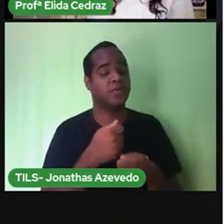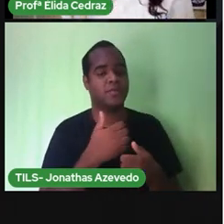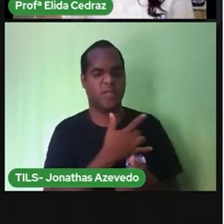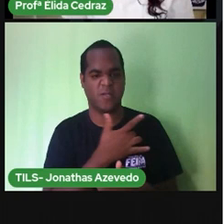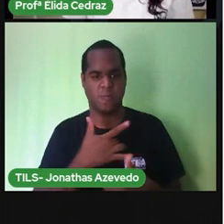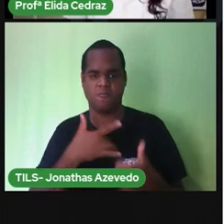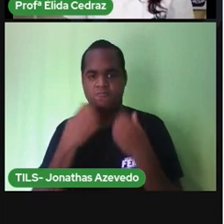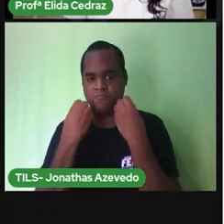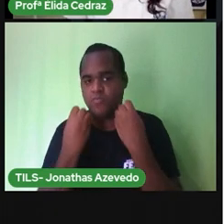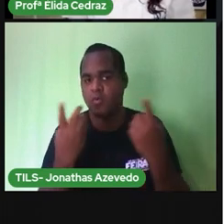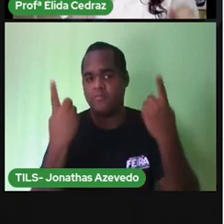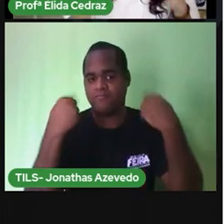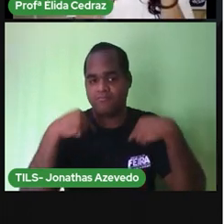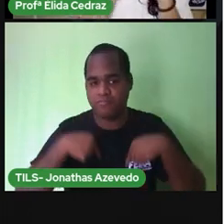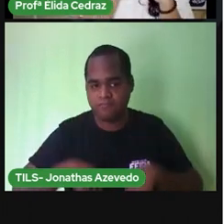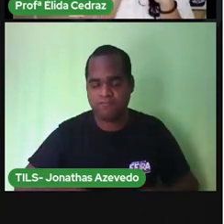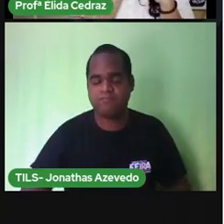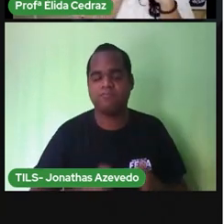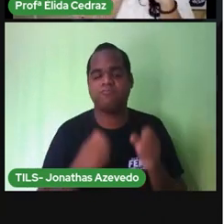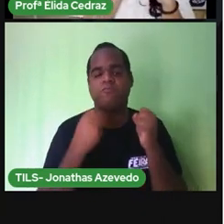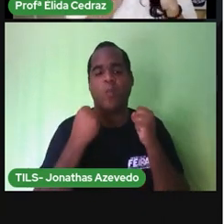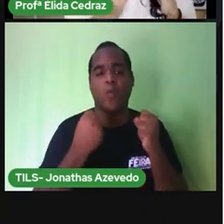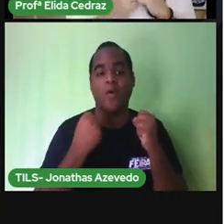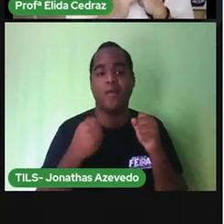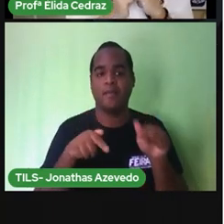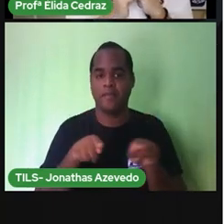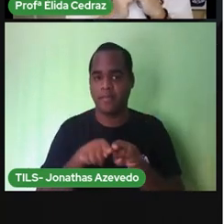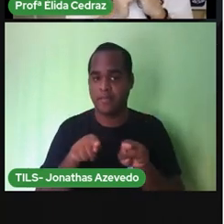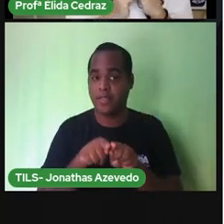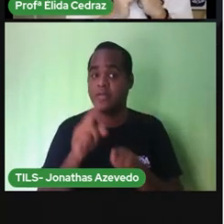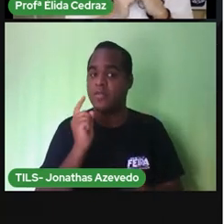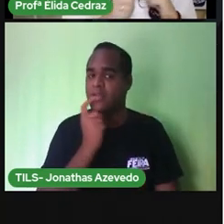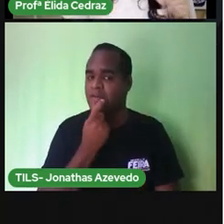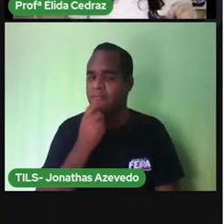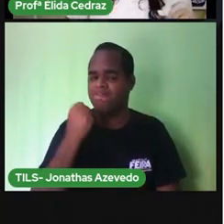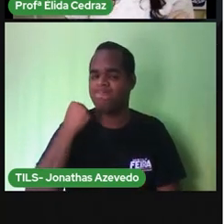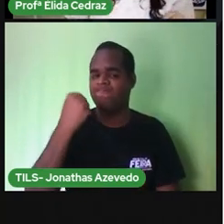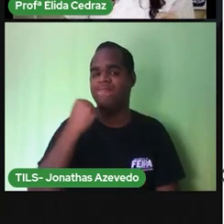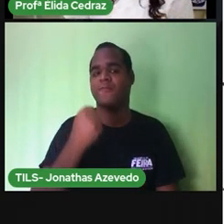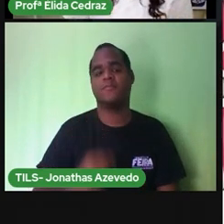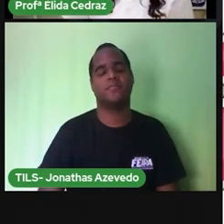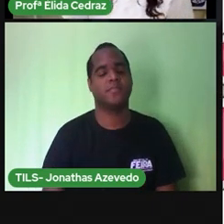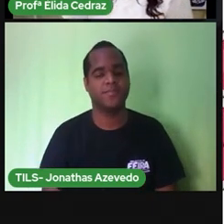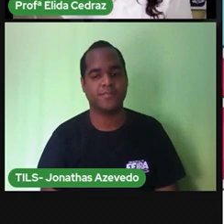organismo mais forte e os dentes mais fortes também.